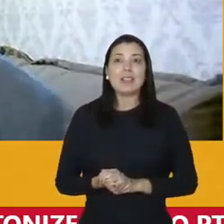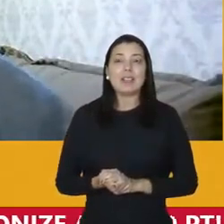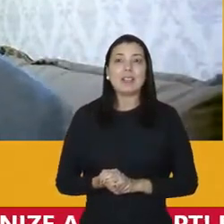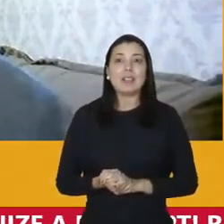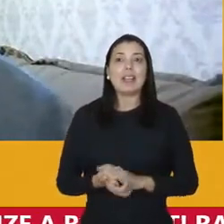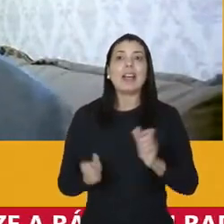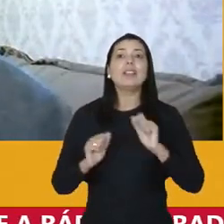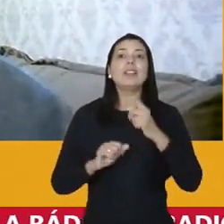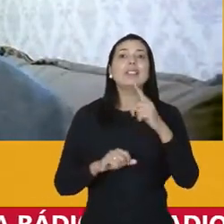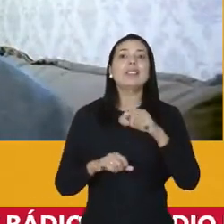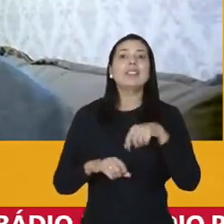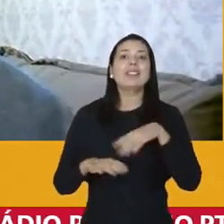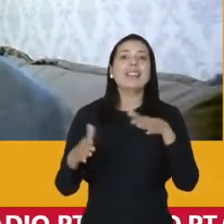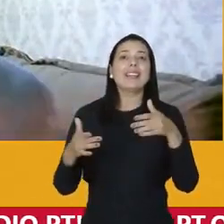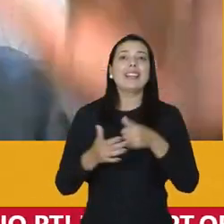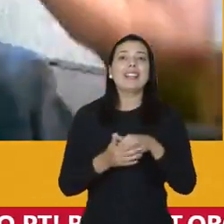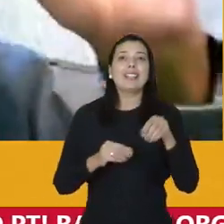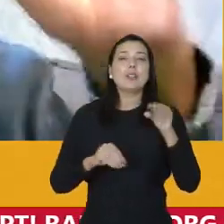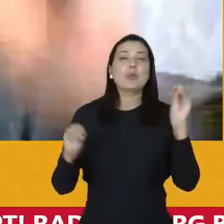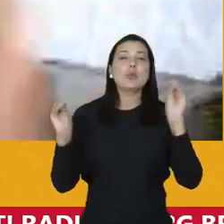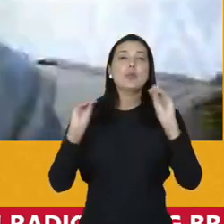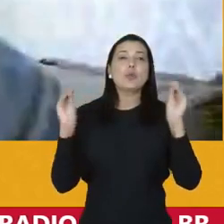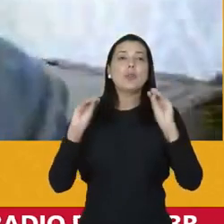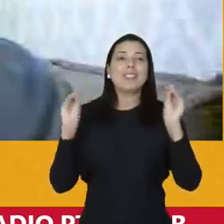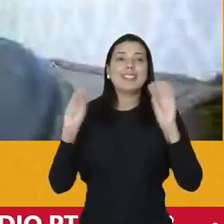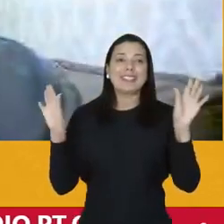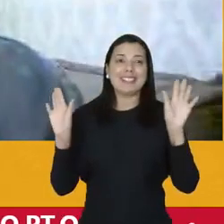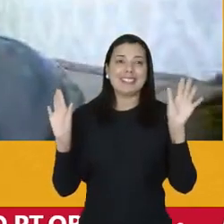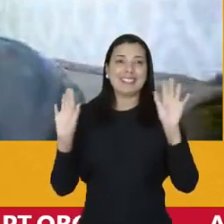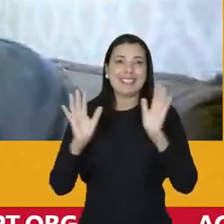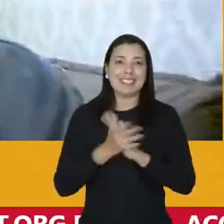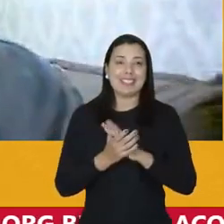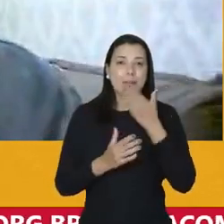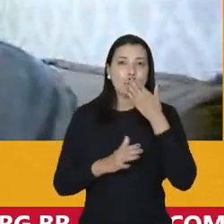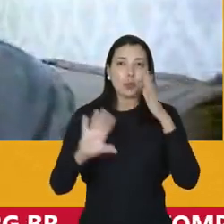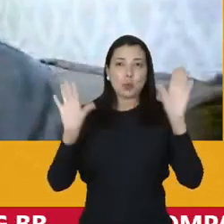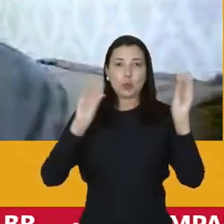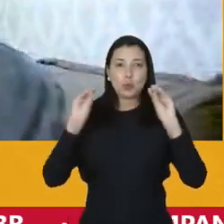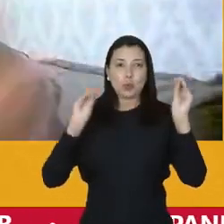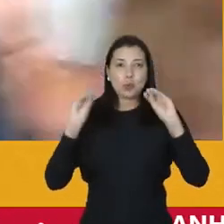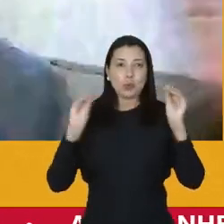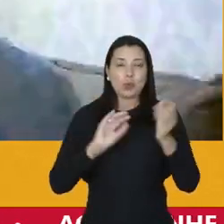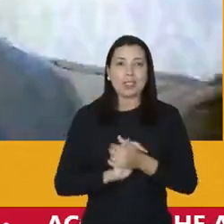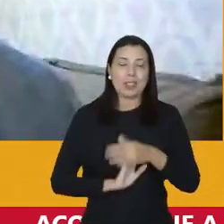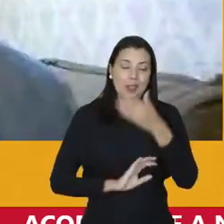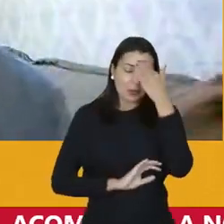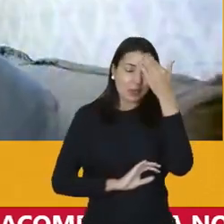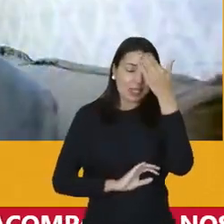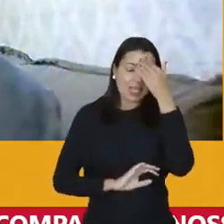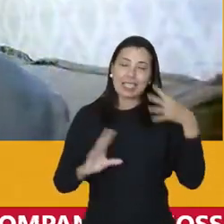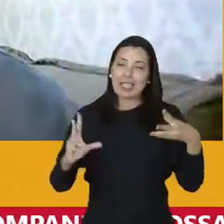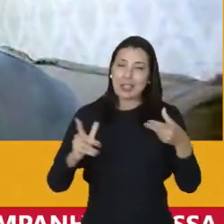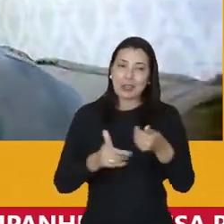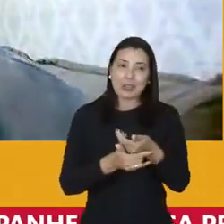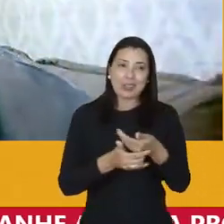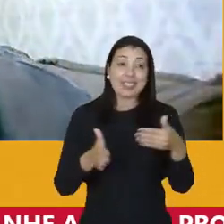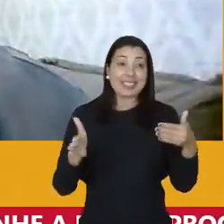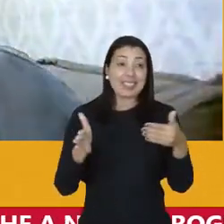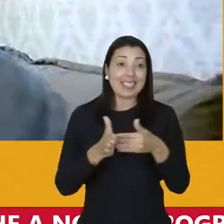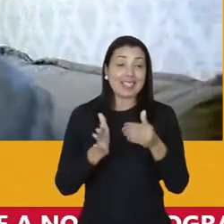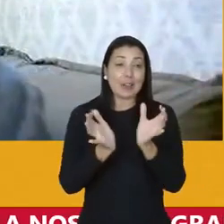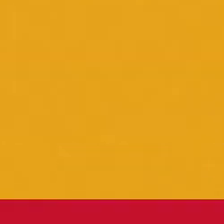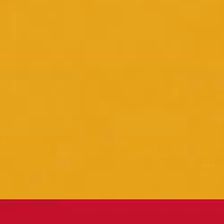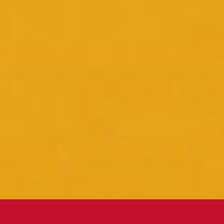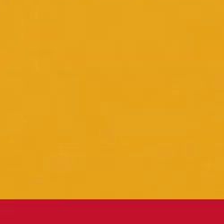adoro sua terra no cheiro no cheiro gente obrigado Roseli obrigado a todos até a próxima Liga